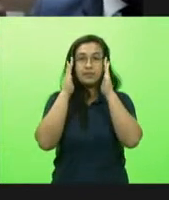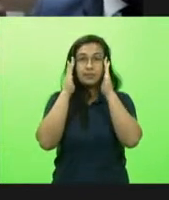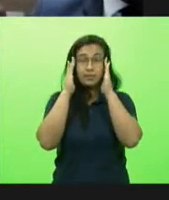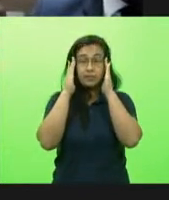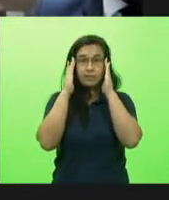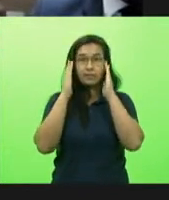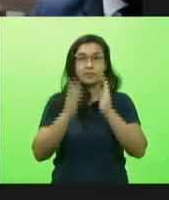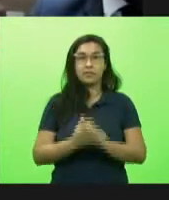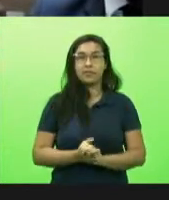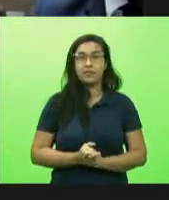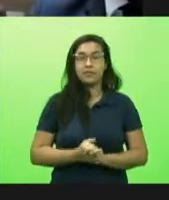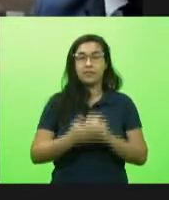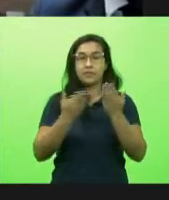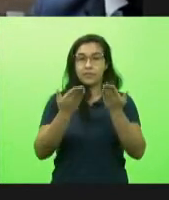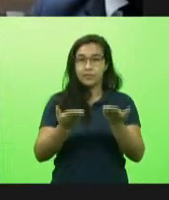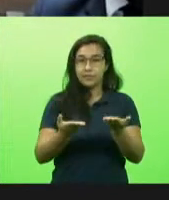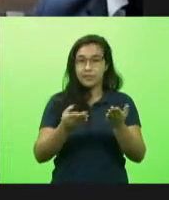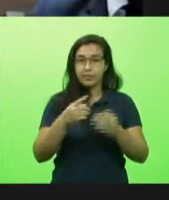o deputado Sareta